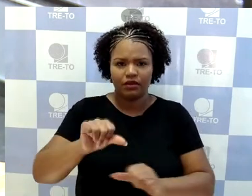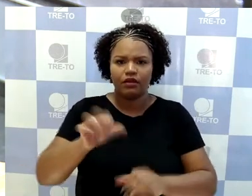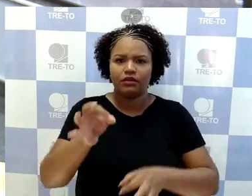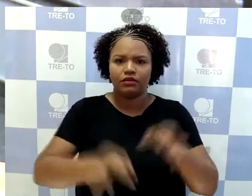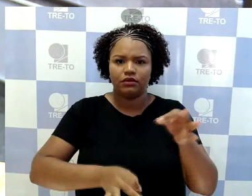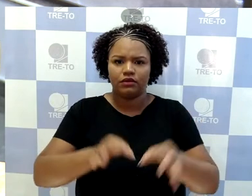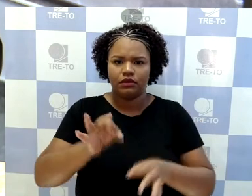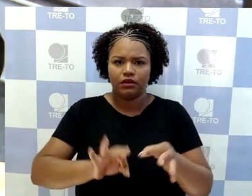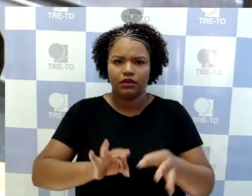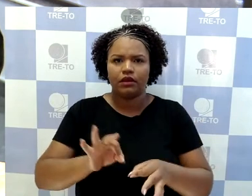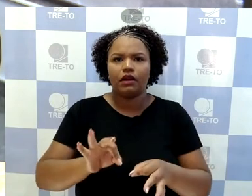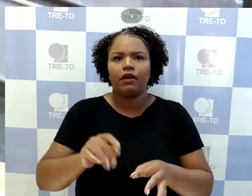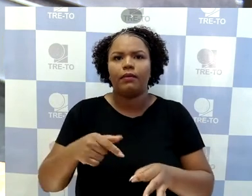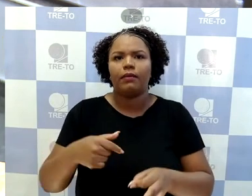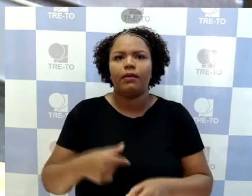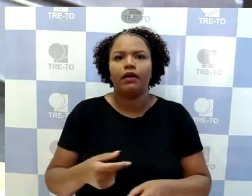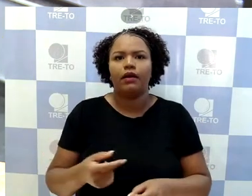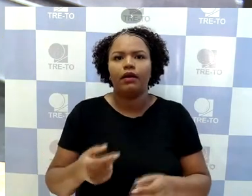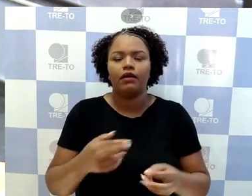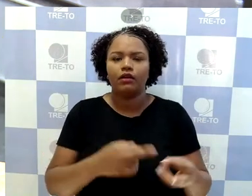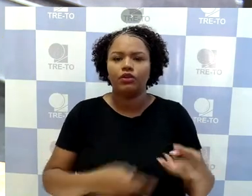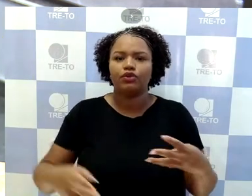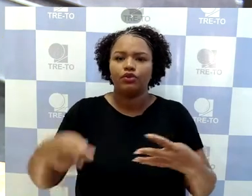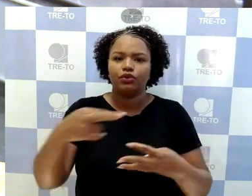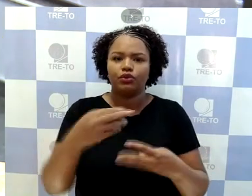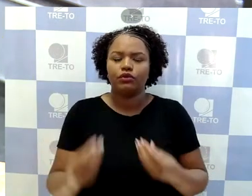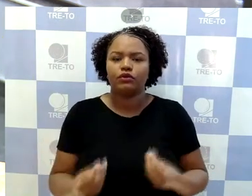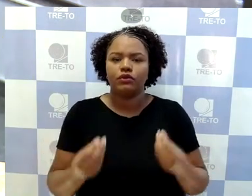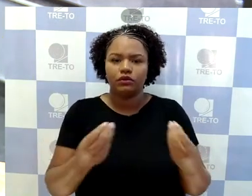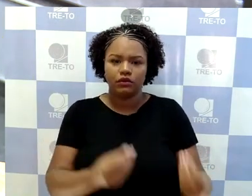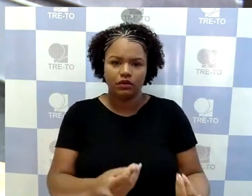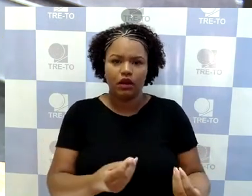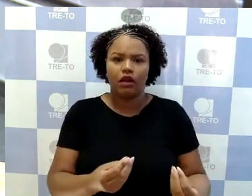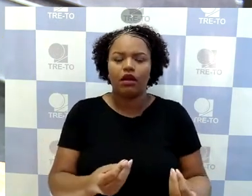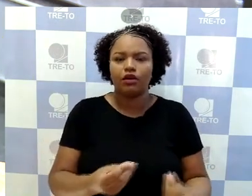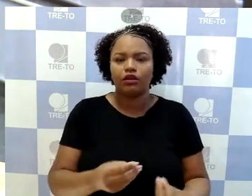Índice imposta ao recorrente. É o que tenho a manifestar. Muito obrigado, Excelência.